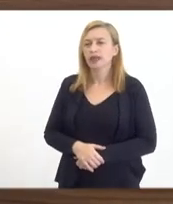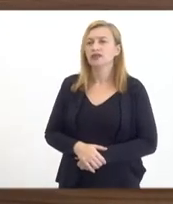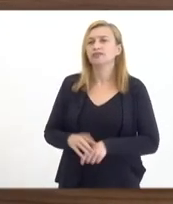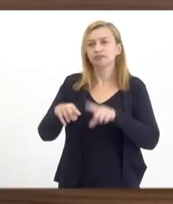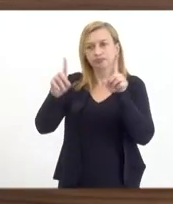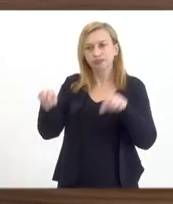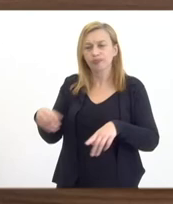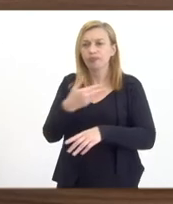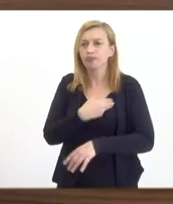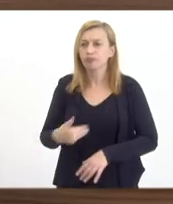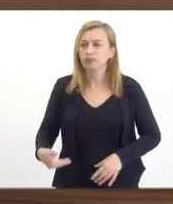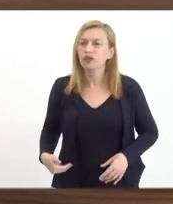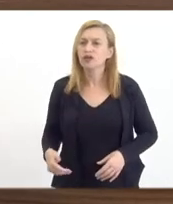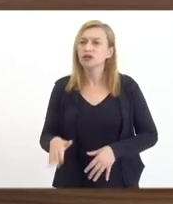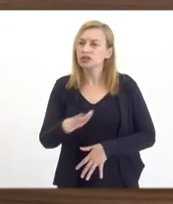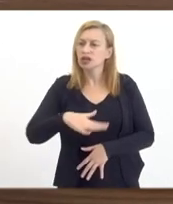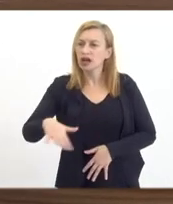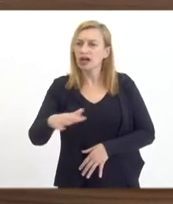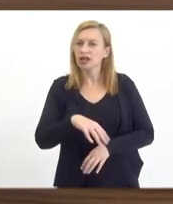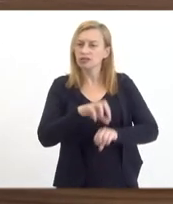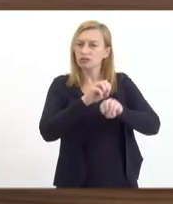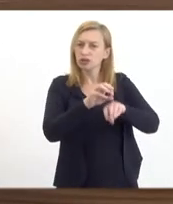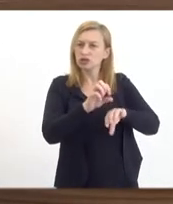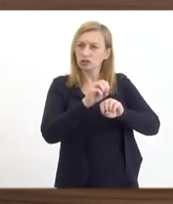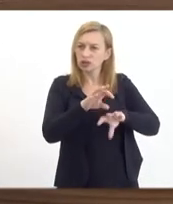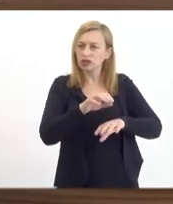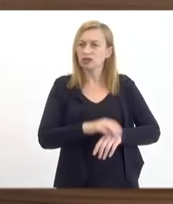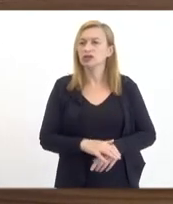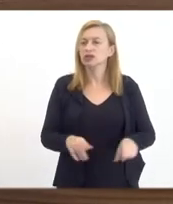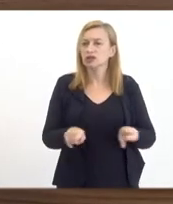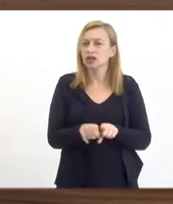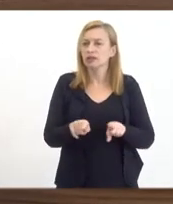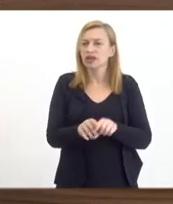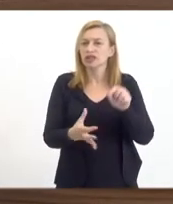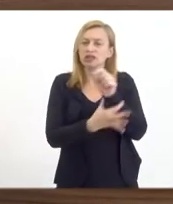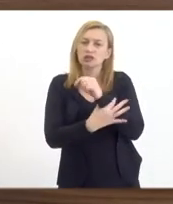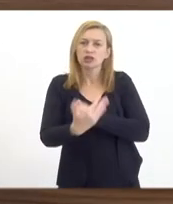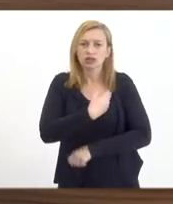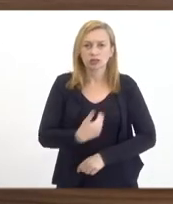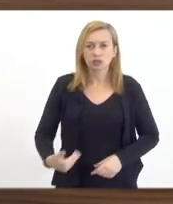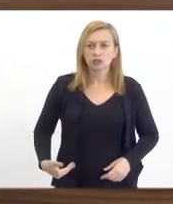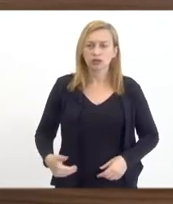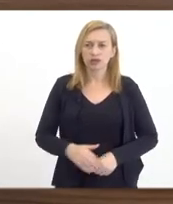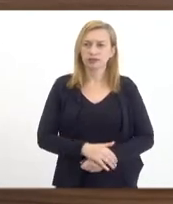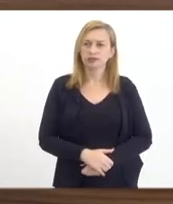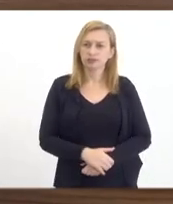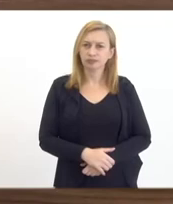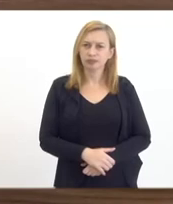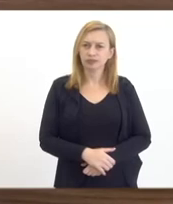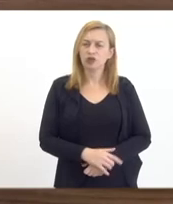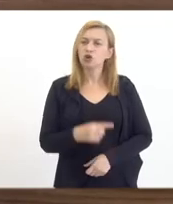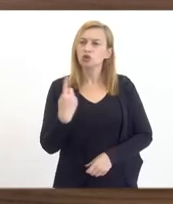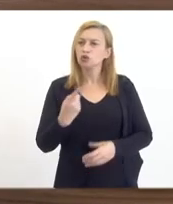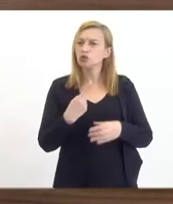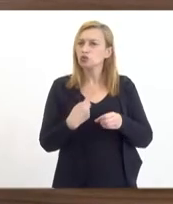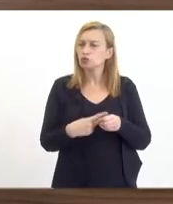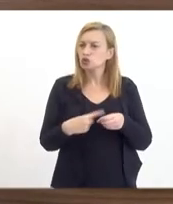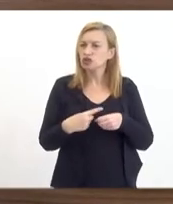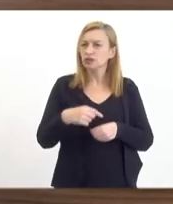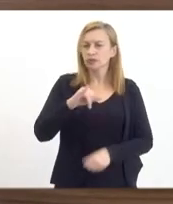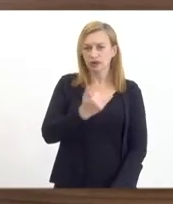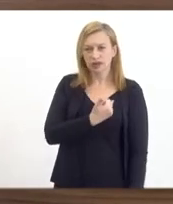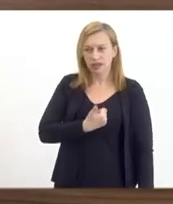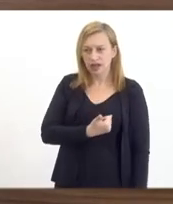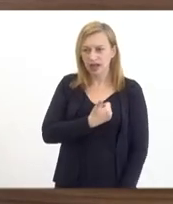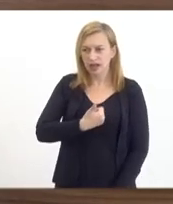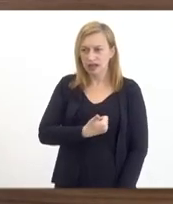públicos, seja da área educacional e da segurança pública. Nosso município de Itaguaí,